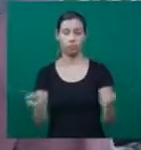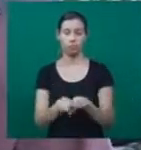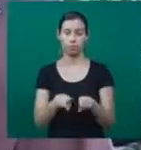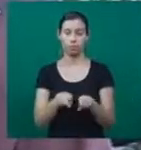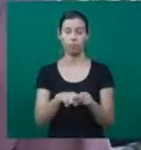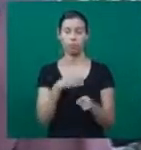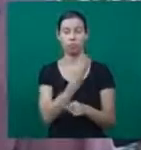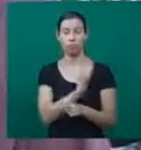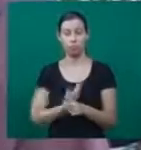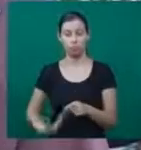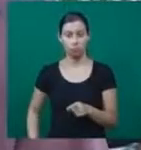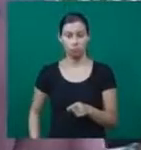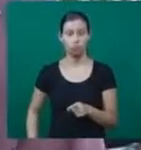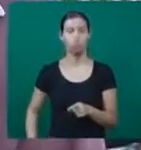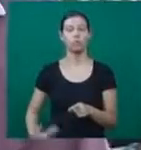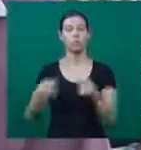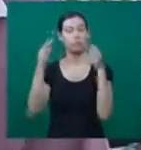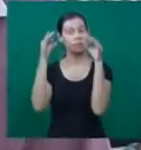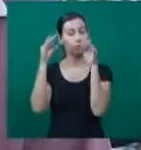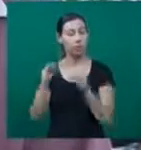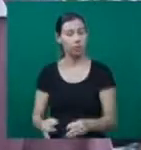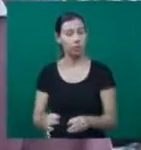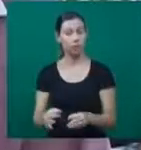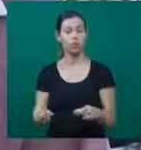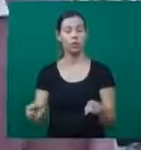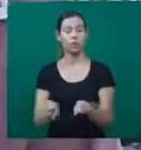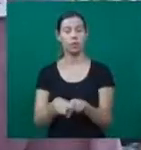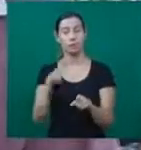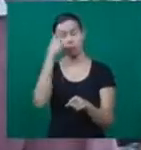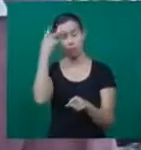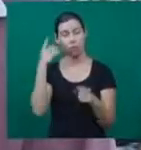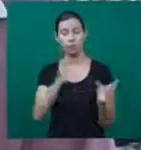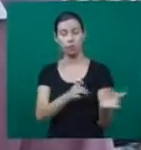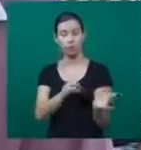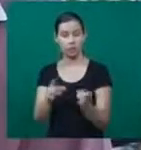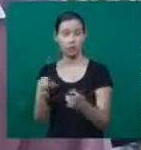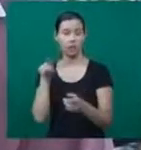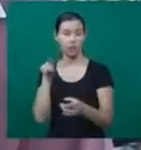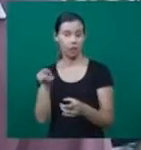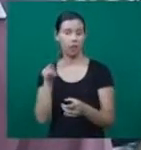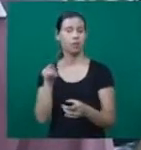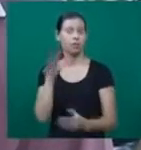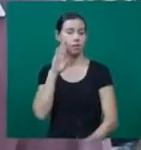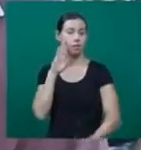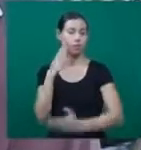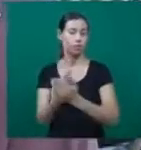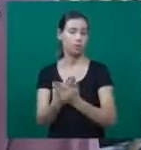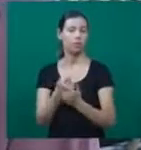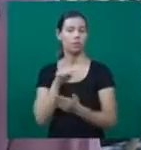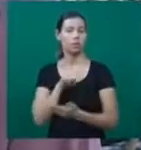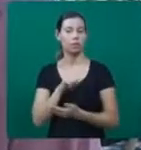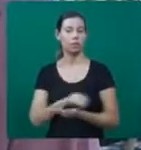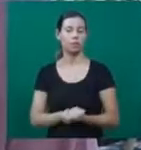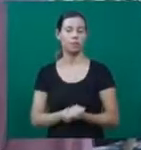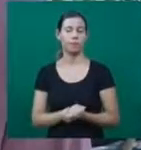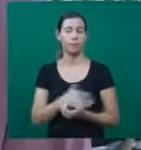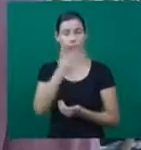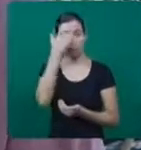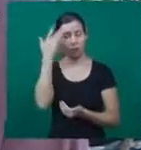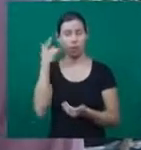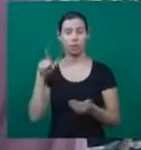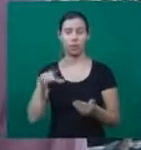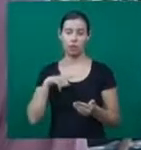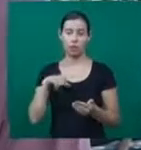Isso vai passar para você e para o seu cliente maior credibilidade. Por quê? Consegue emitir nota fiscal, consegue fazer uma compra melhor com os